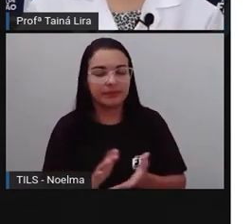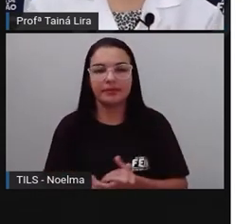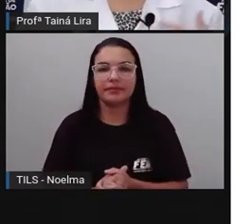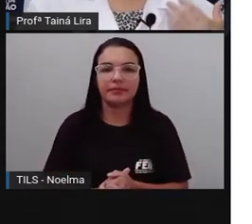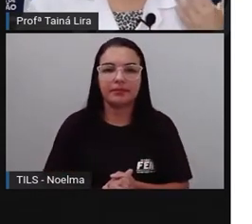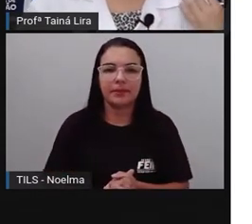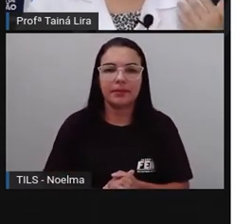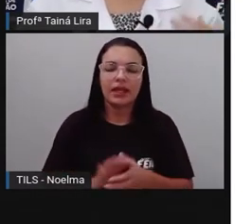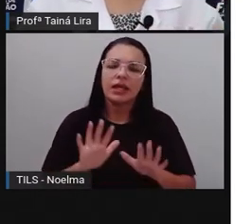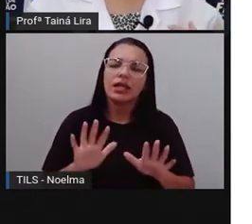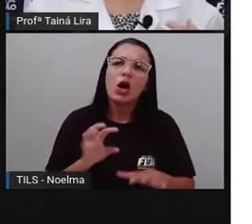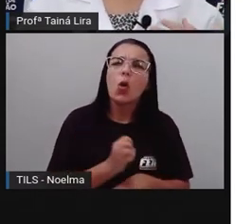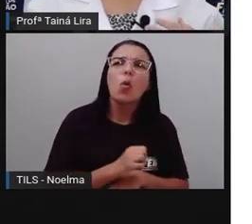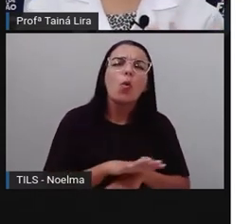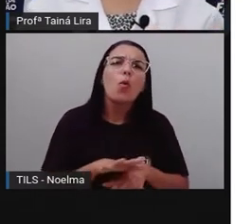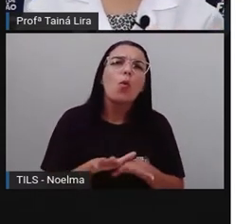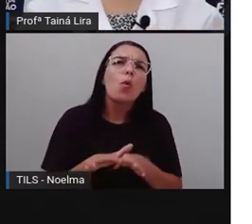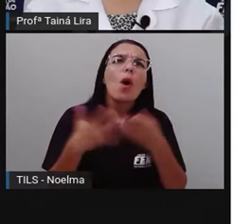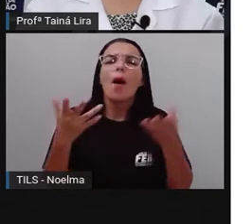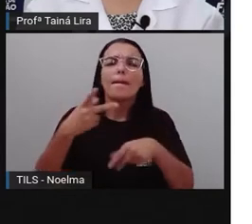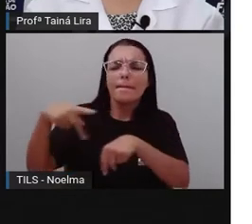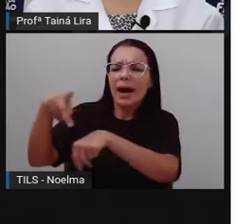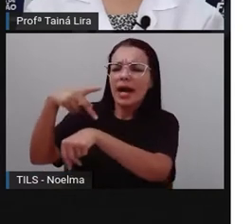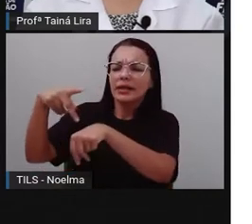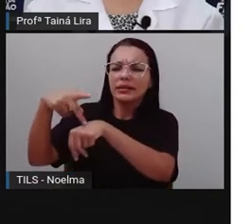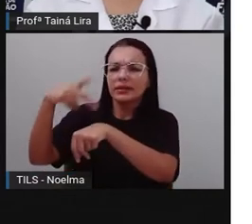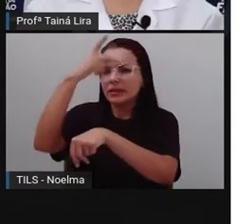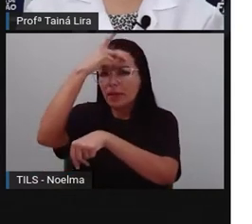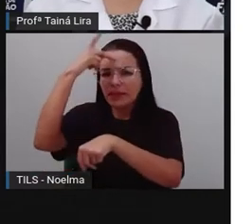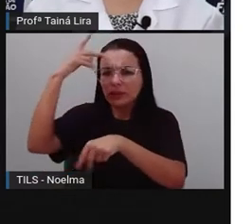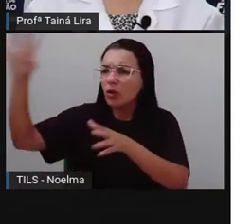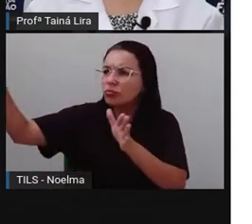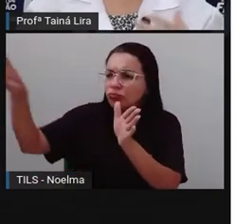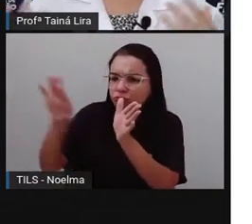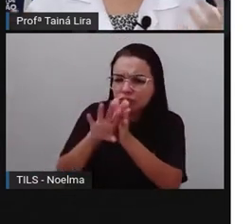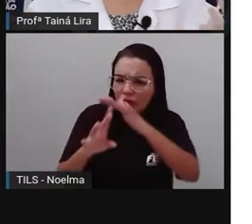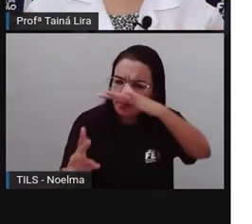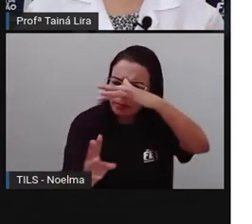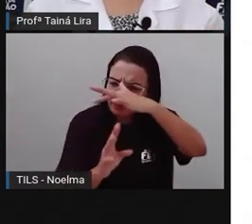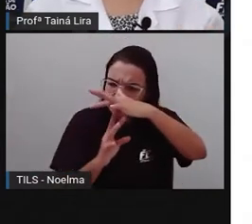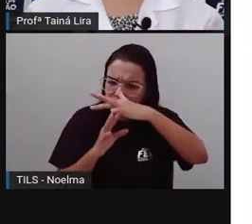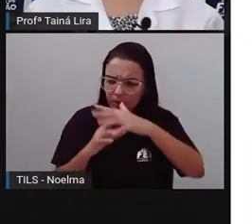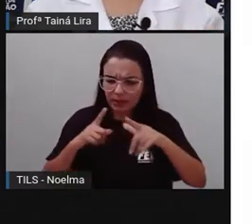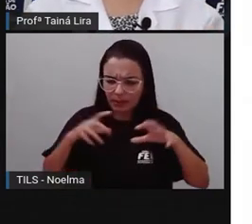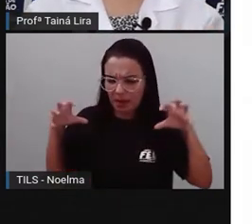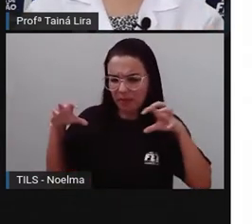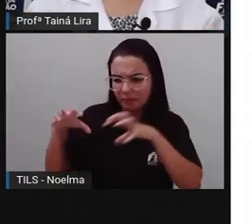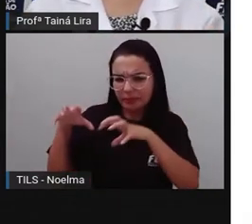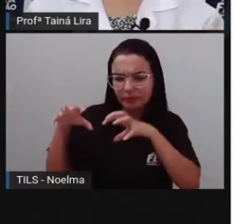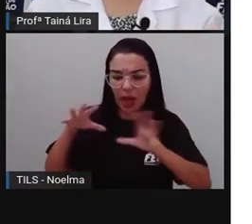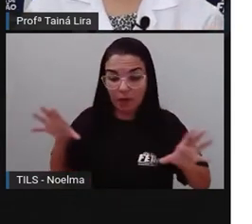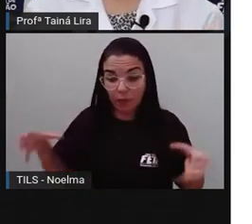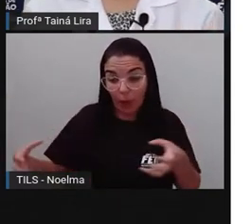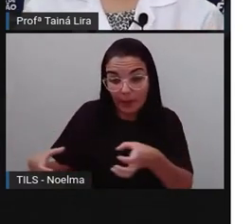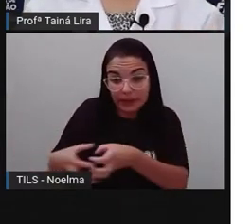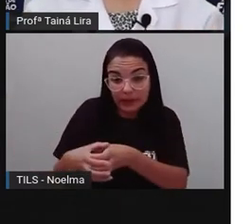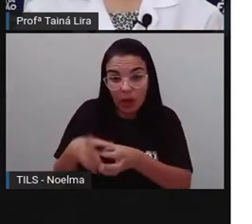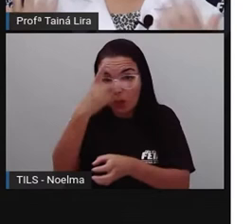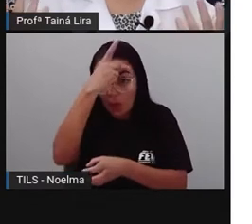De quais países vocês acreditam que vieram as pessoas que influenciam na formação do nosso povo?